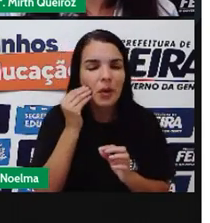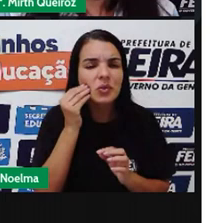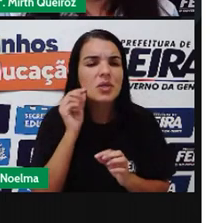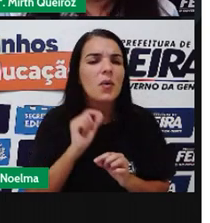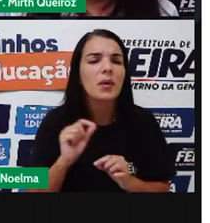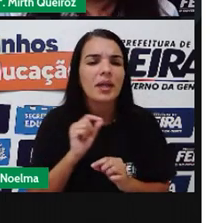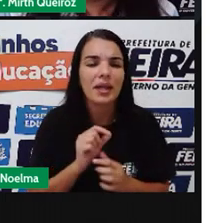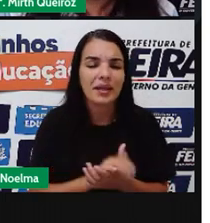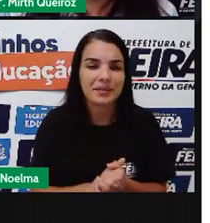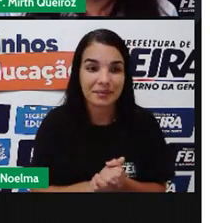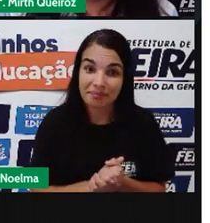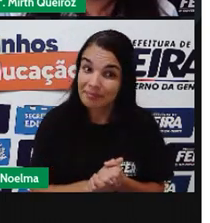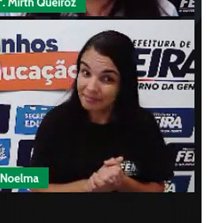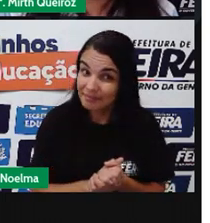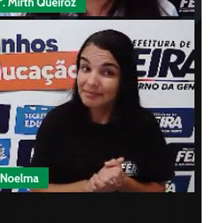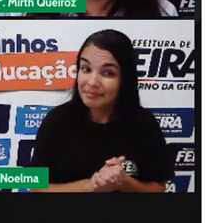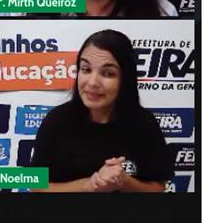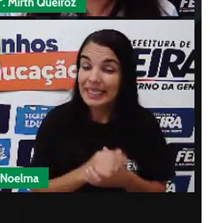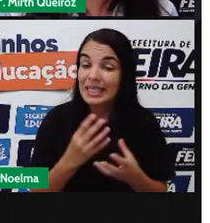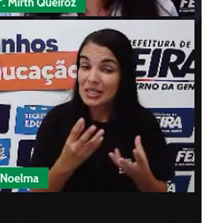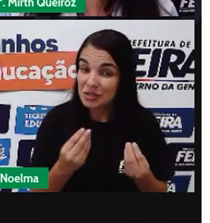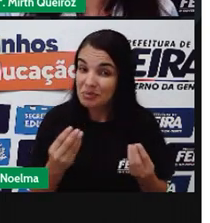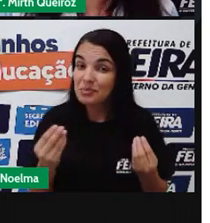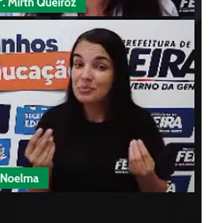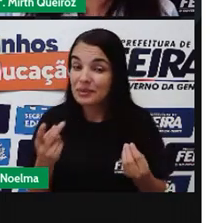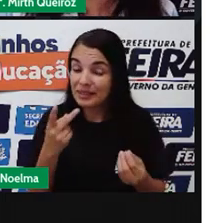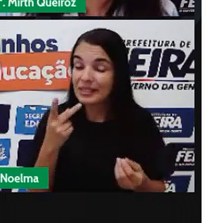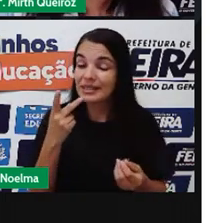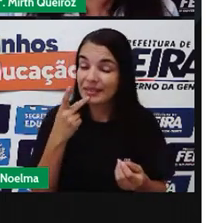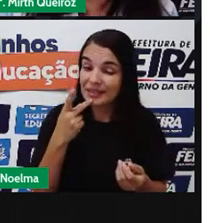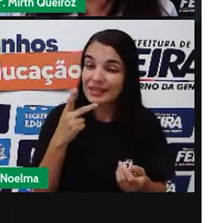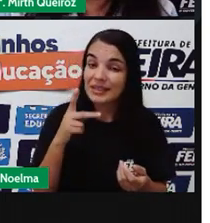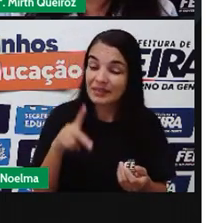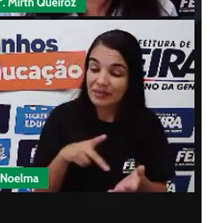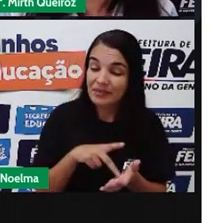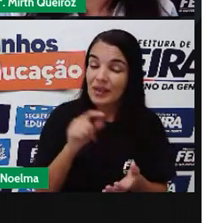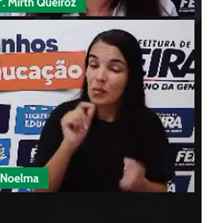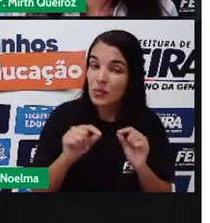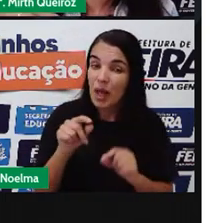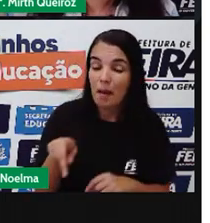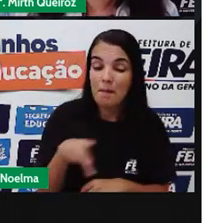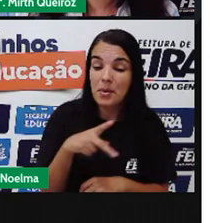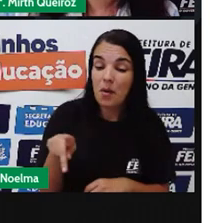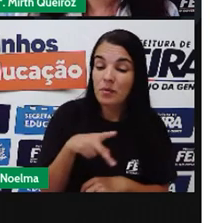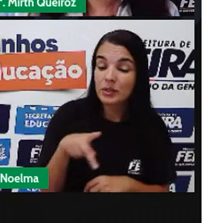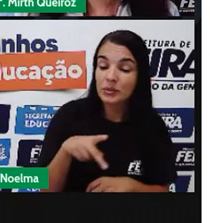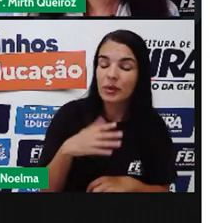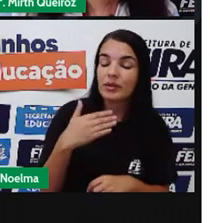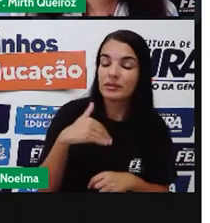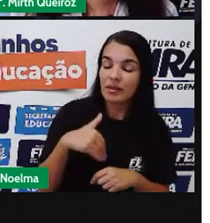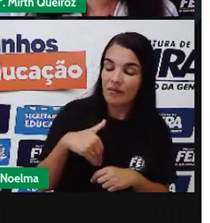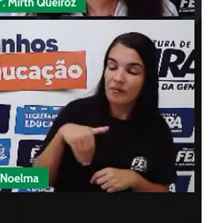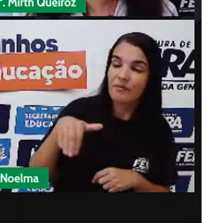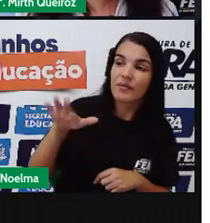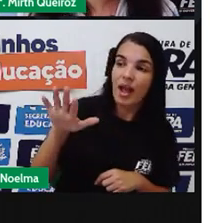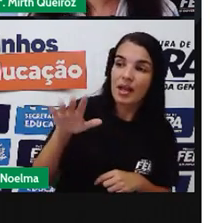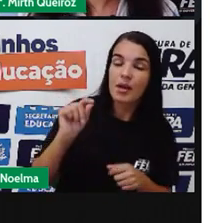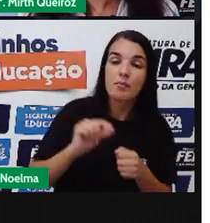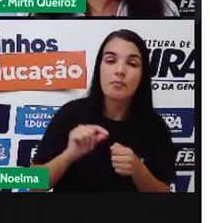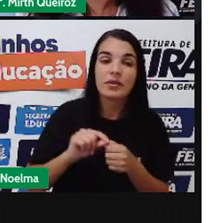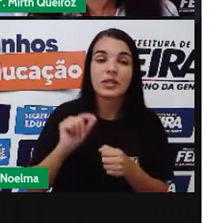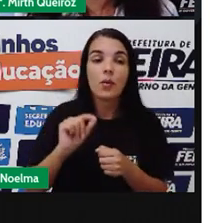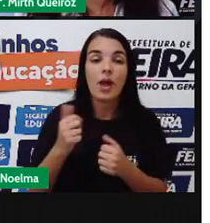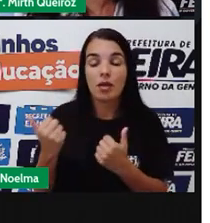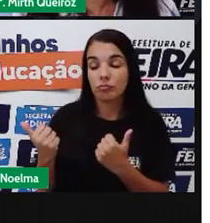Muitas vezes Esses professores Deixam de ser Professores Para ocupar Outros cargos